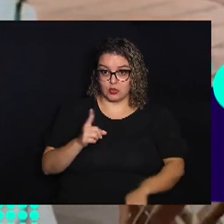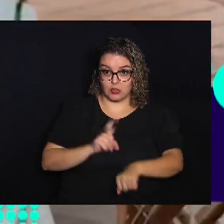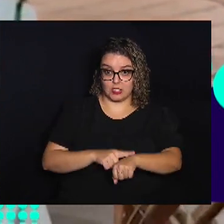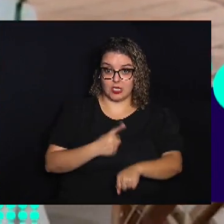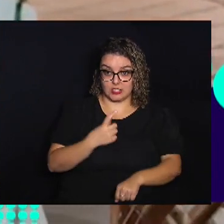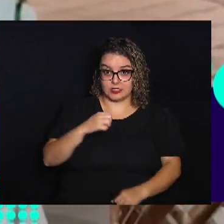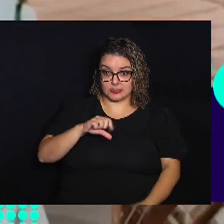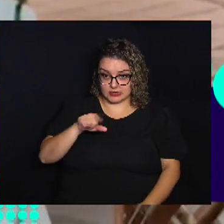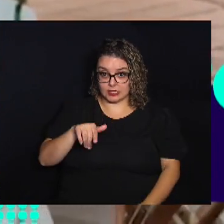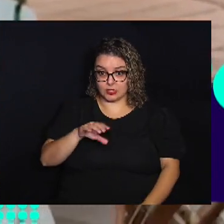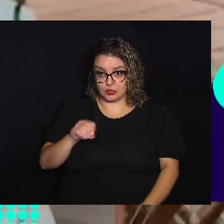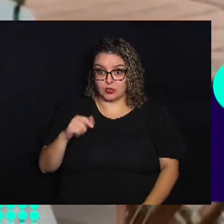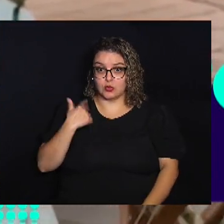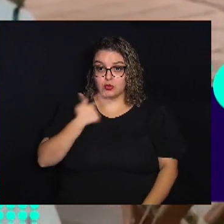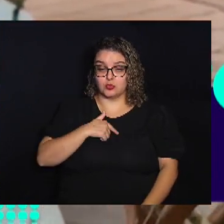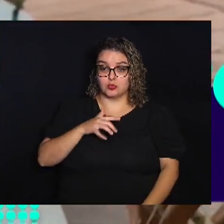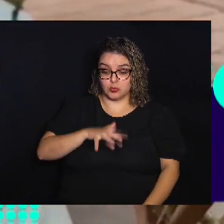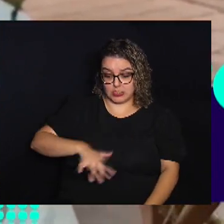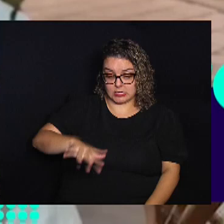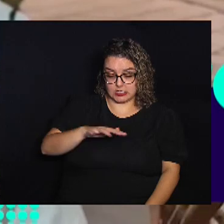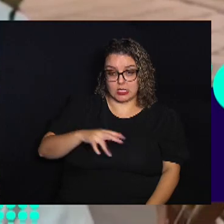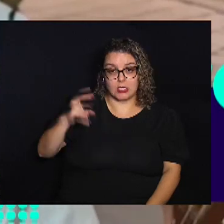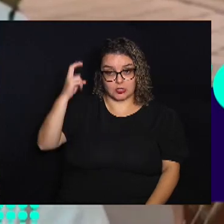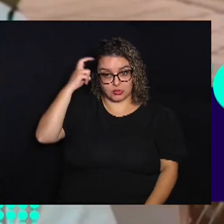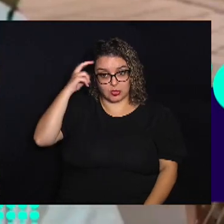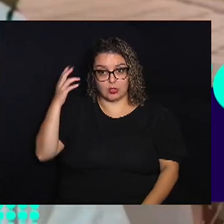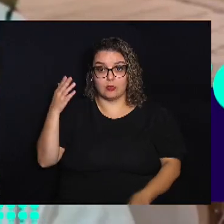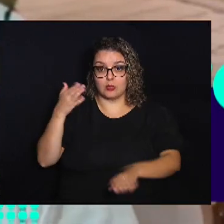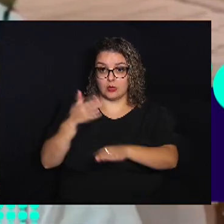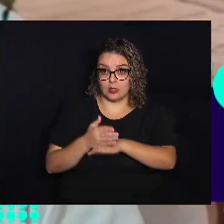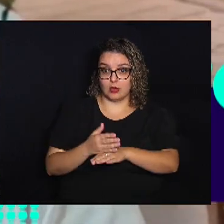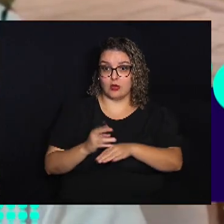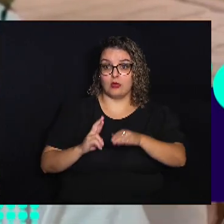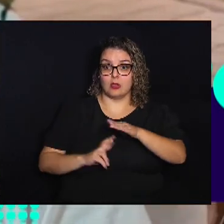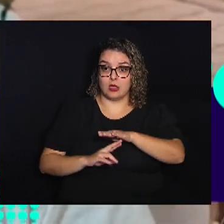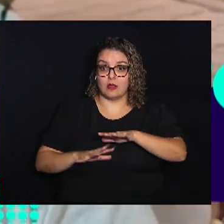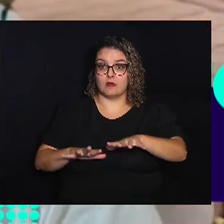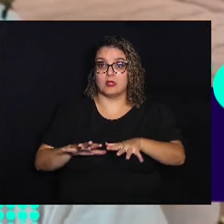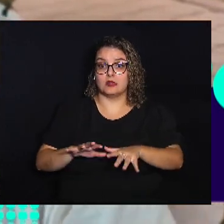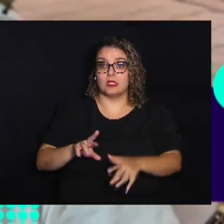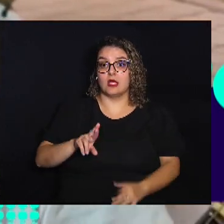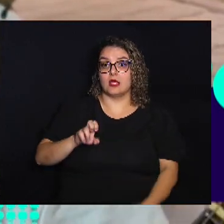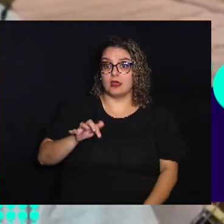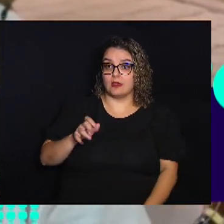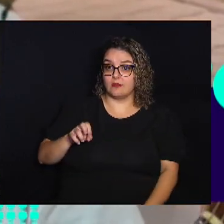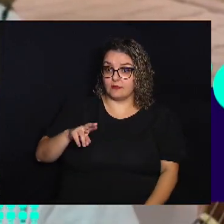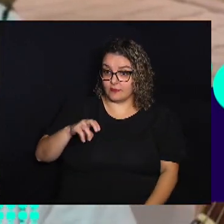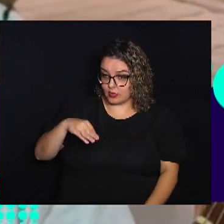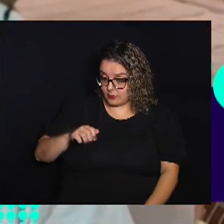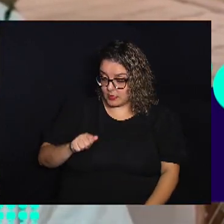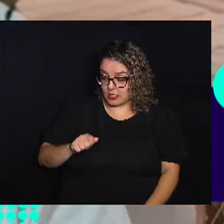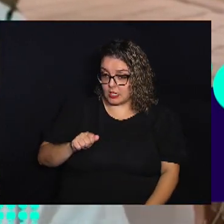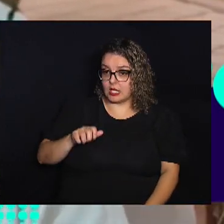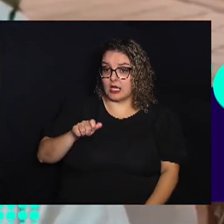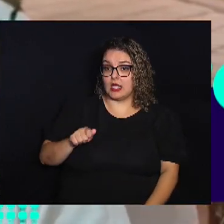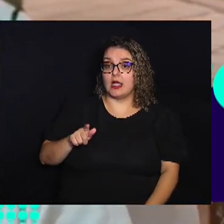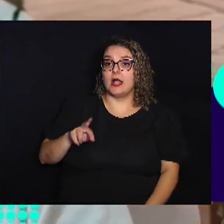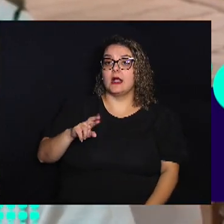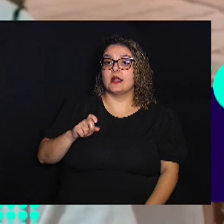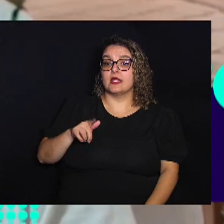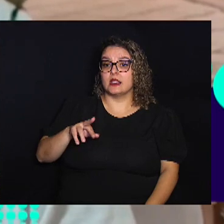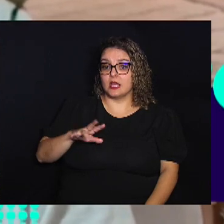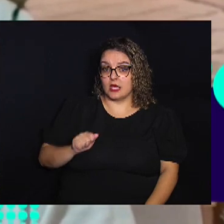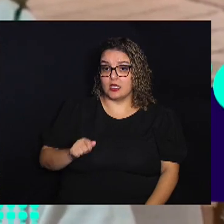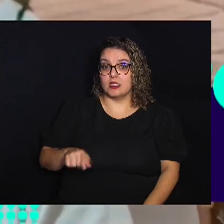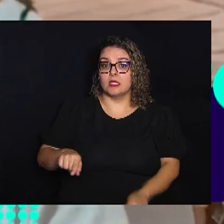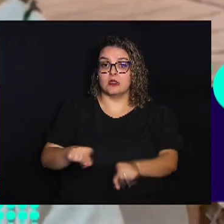horas A gente vai estar Na Estação Cultura Participando Da Feira da Reforma Agrária E nesse dia A gente também vai fazer O